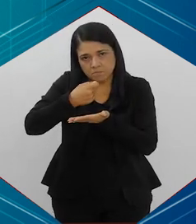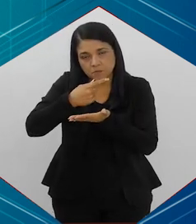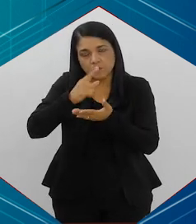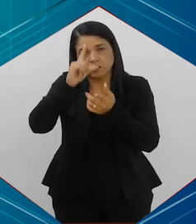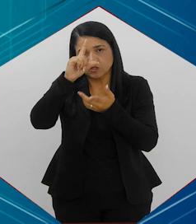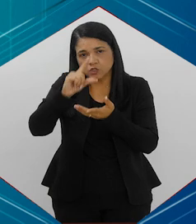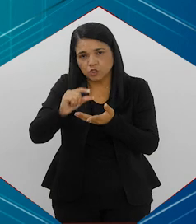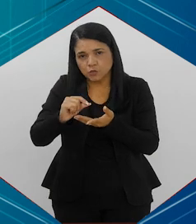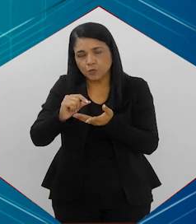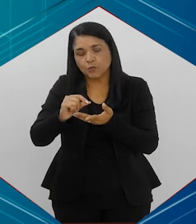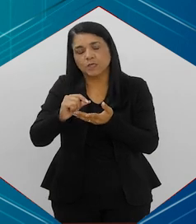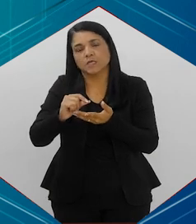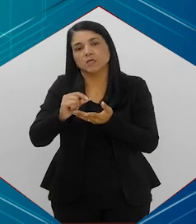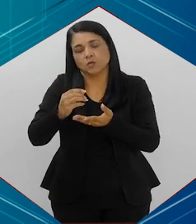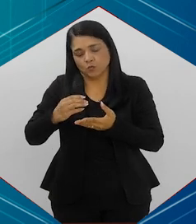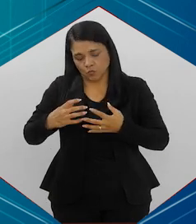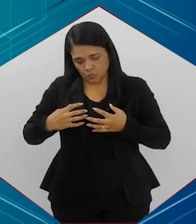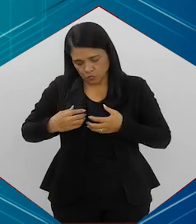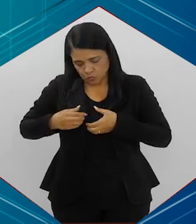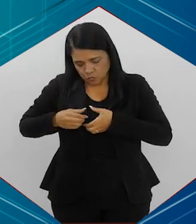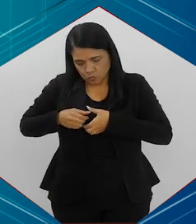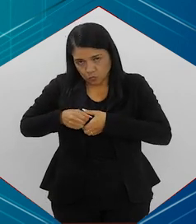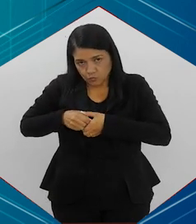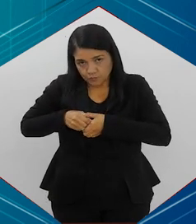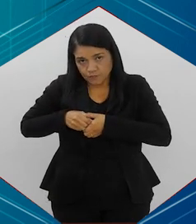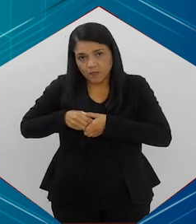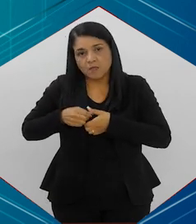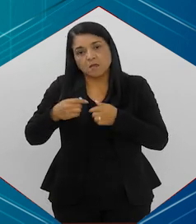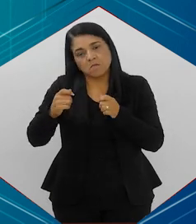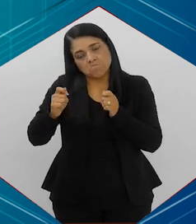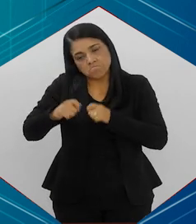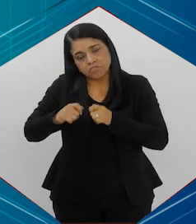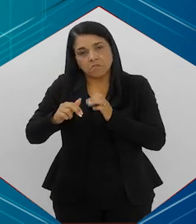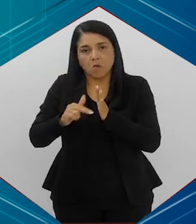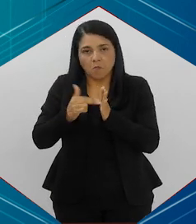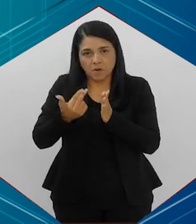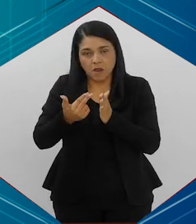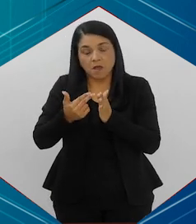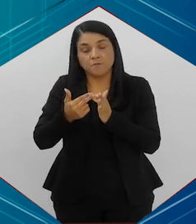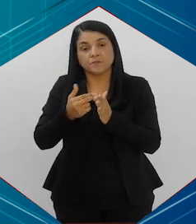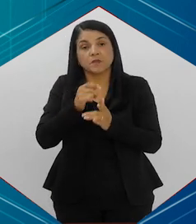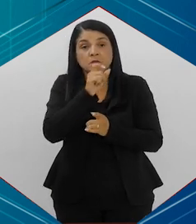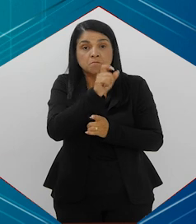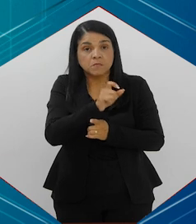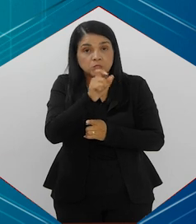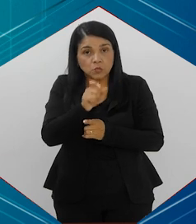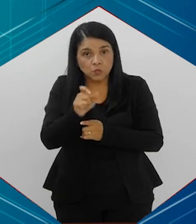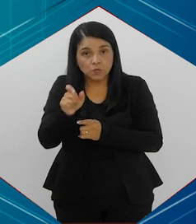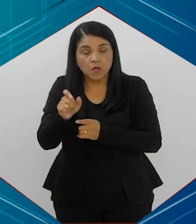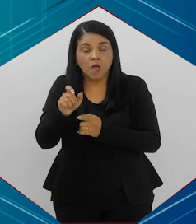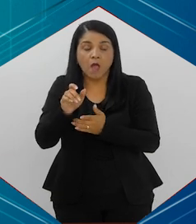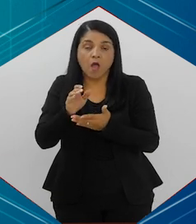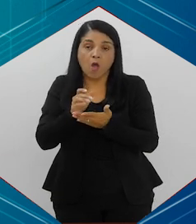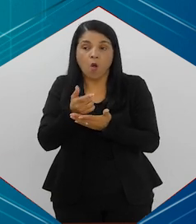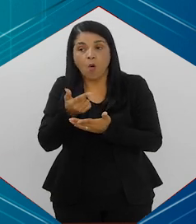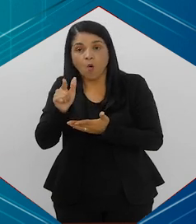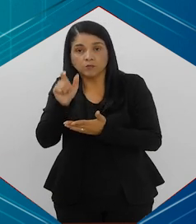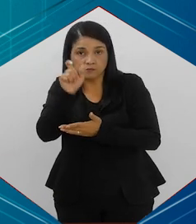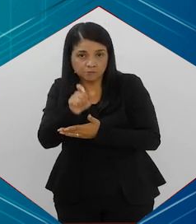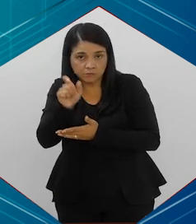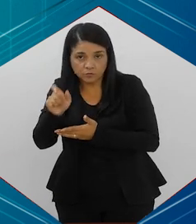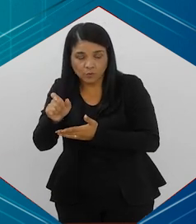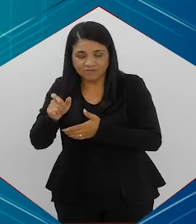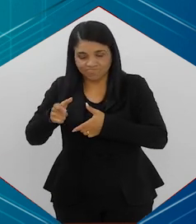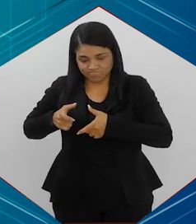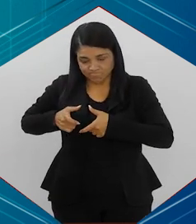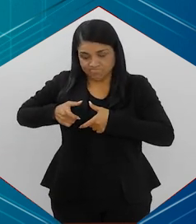para reduzir aquele tumor e poder operar. Esse é um outro caso. Em alguns casos, a gente, que não, o